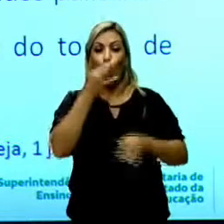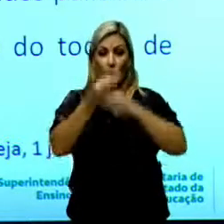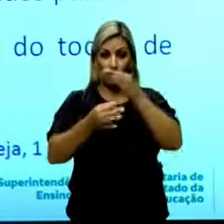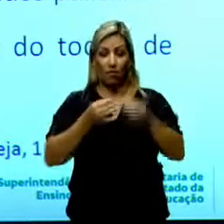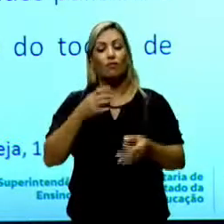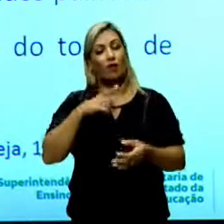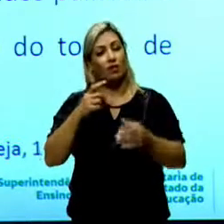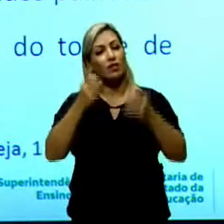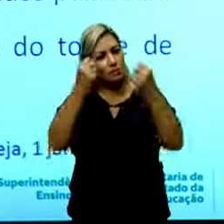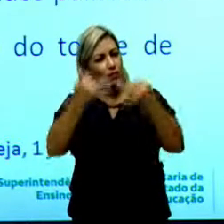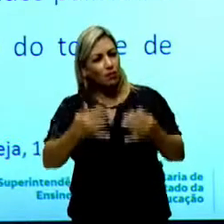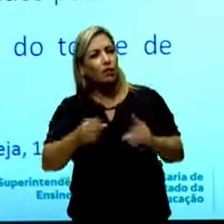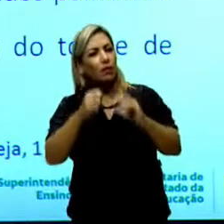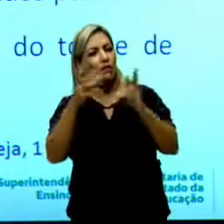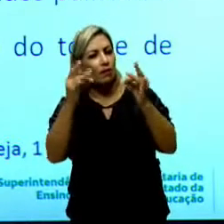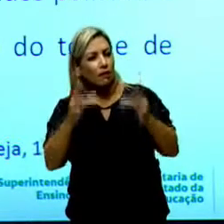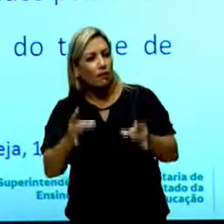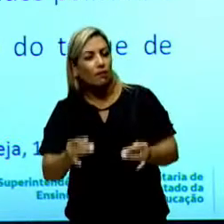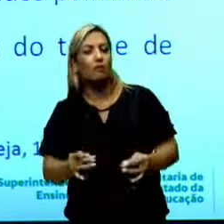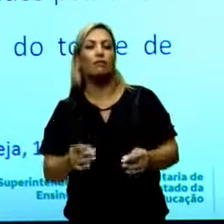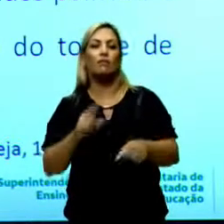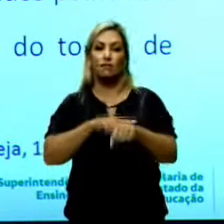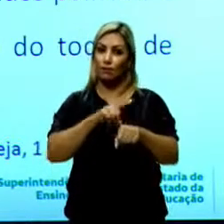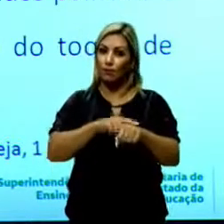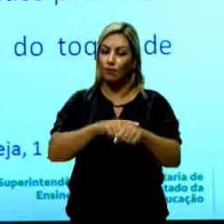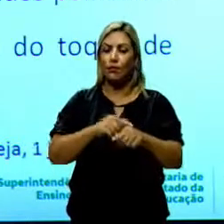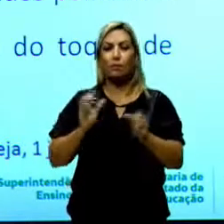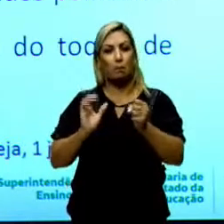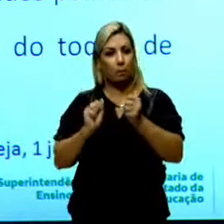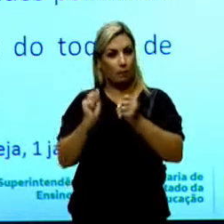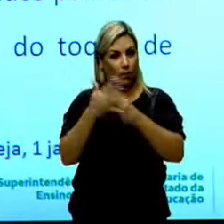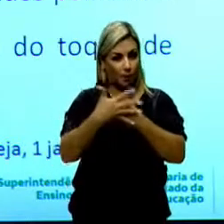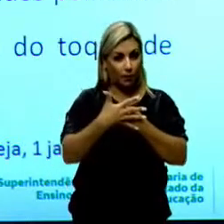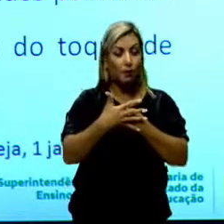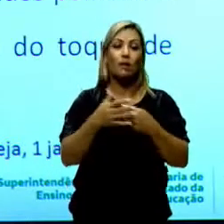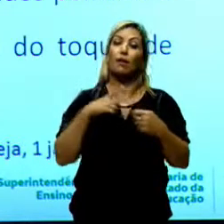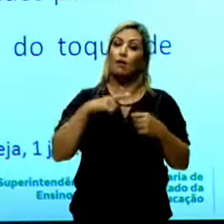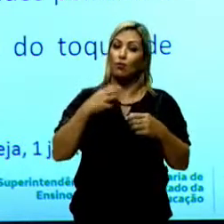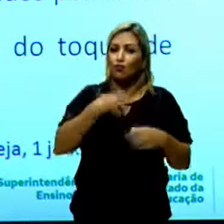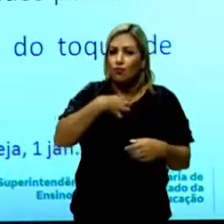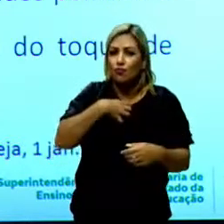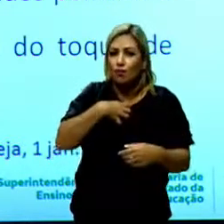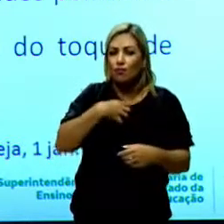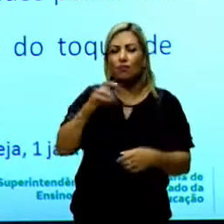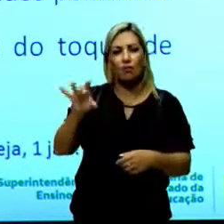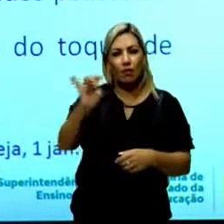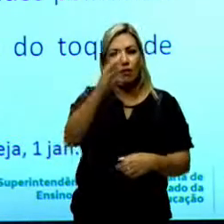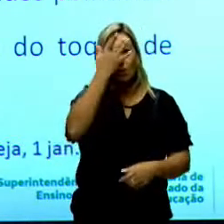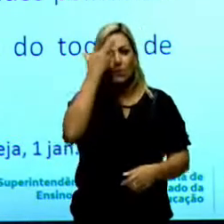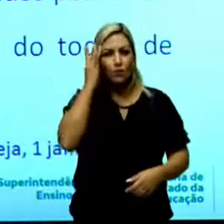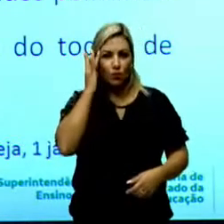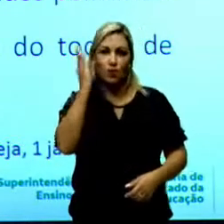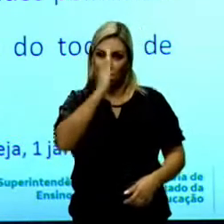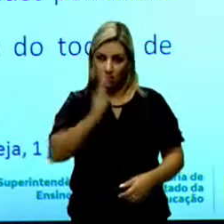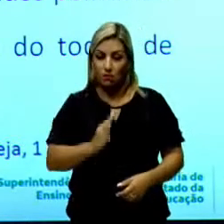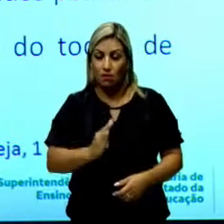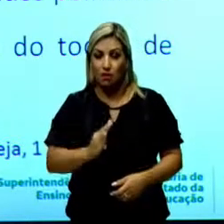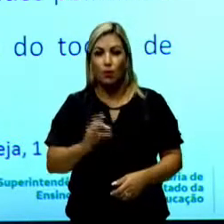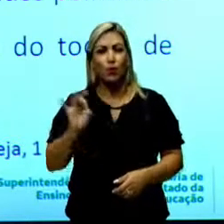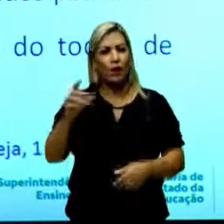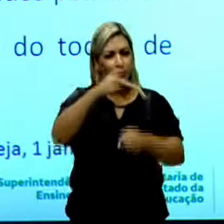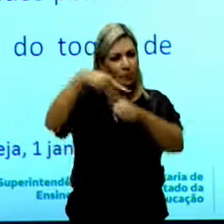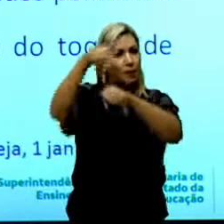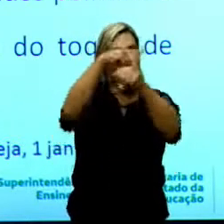justamente essa situação atípica dessa pandemia e a forma que cada brasileiro, cada